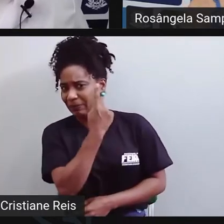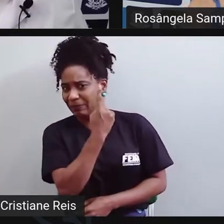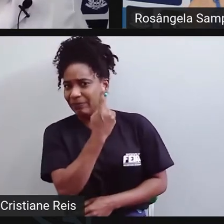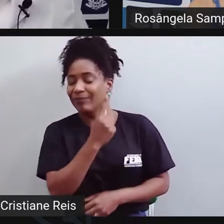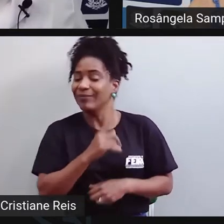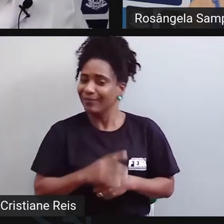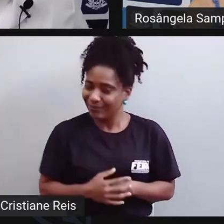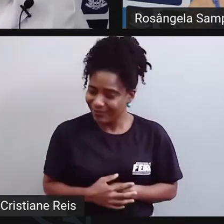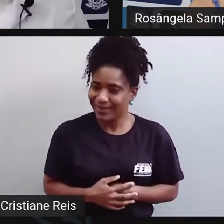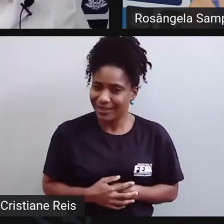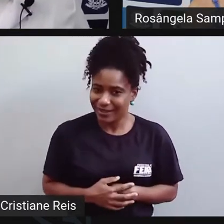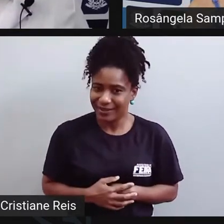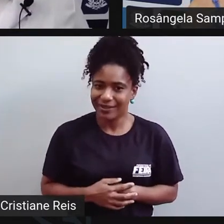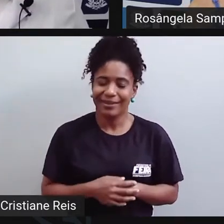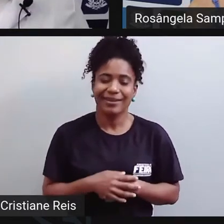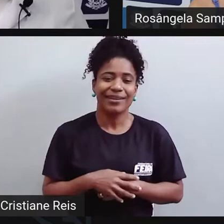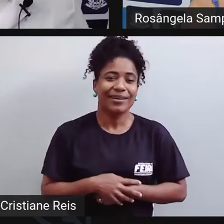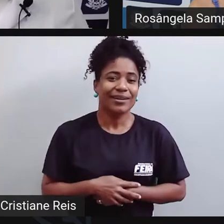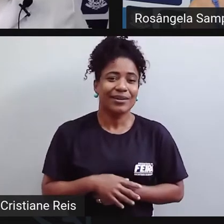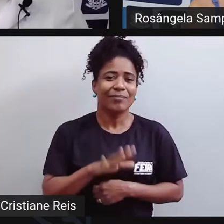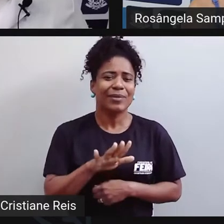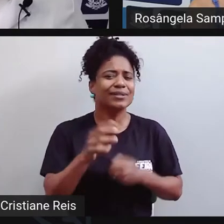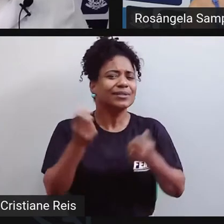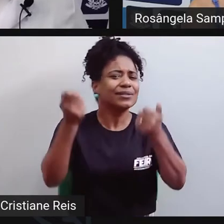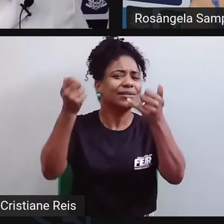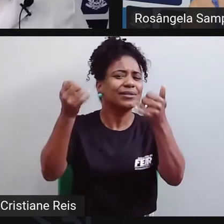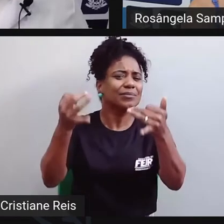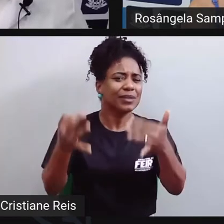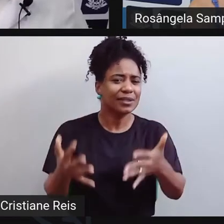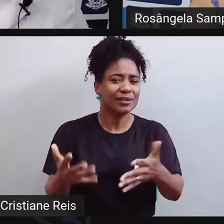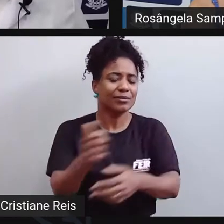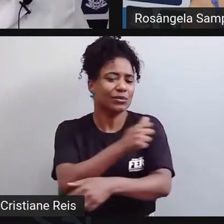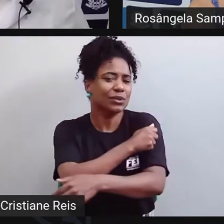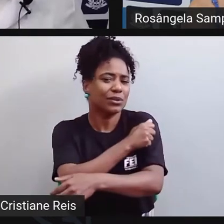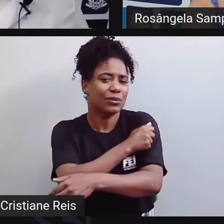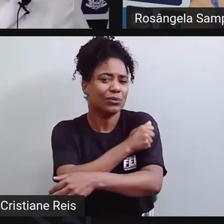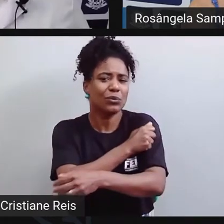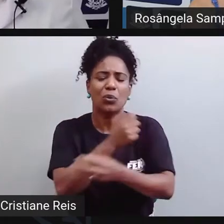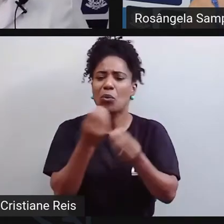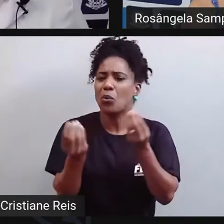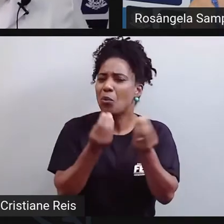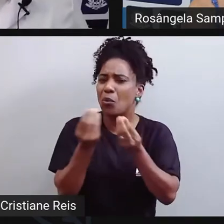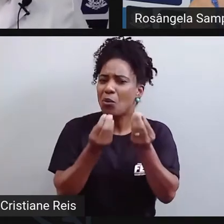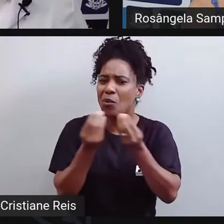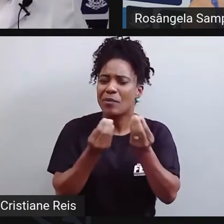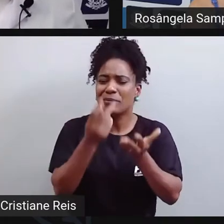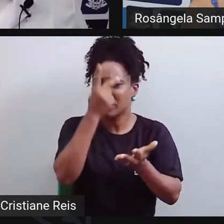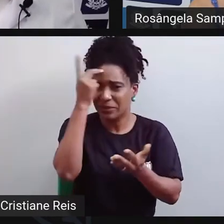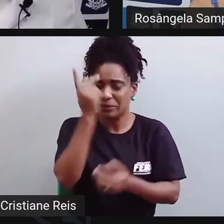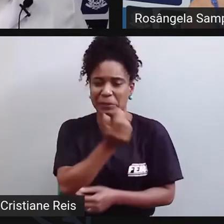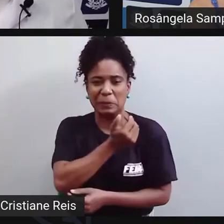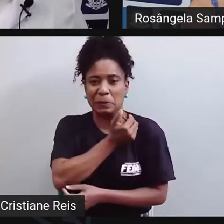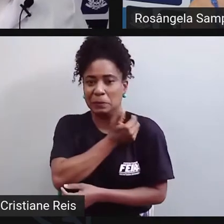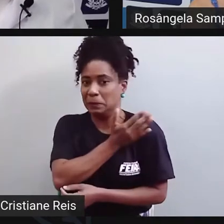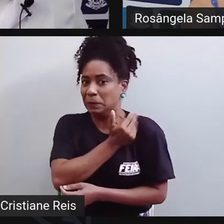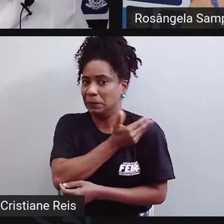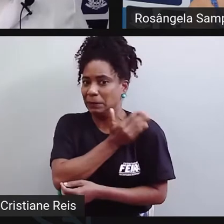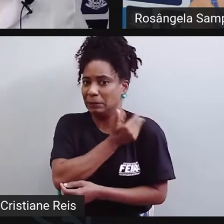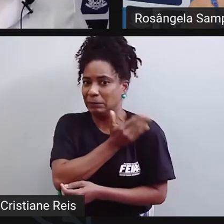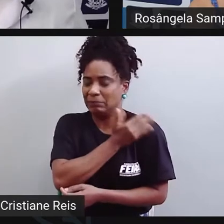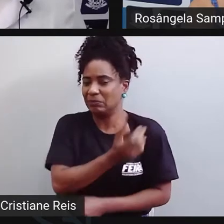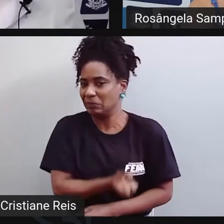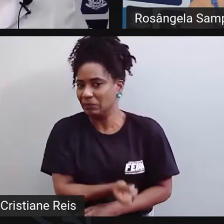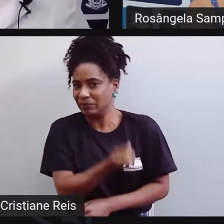que precisam desses tratamentos. Conta um pouquinho para os nossos alunos sobre essa estigmatização que a saúde mental carrega